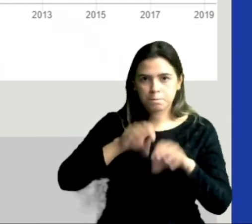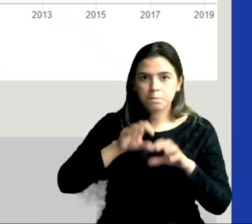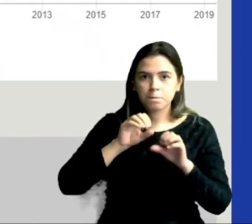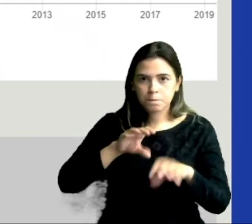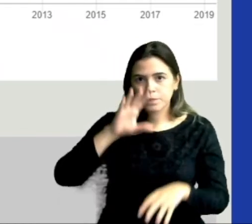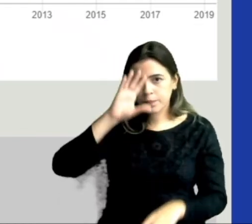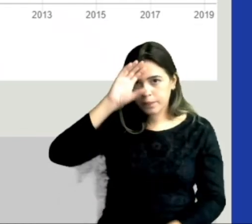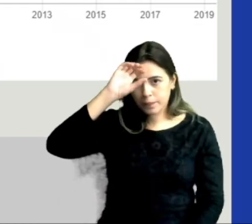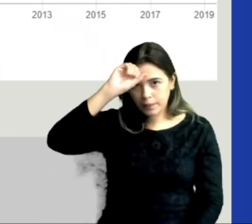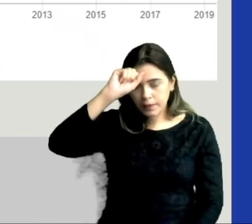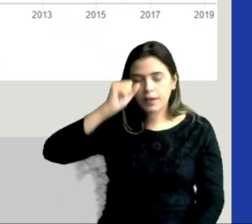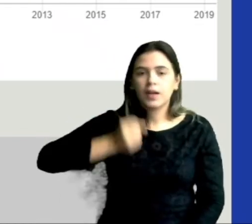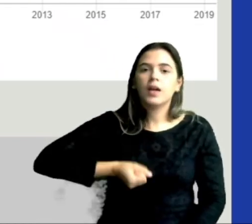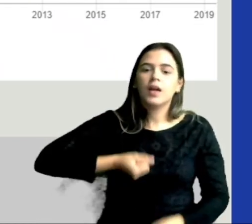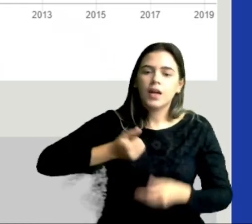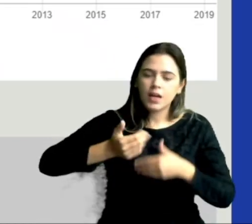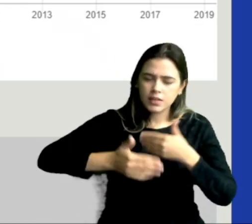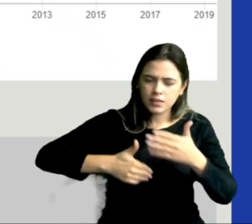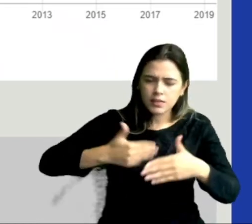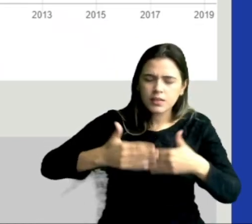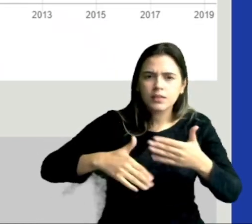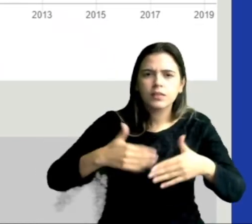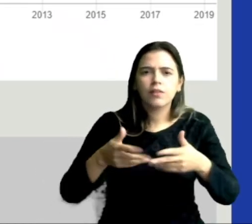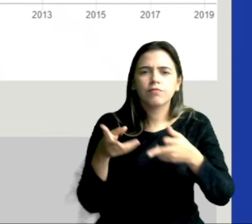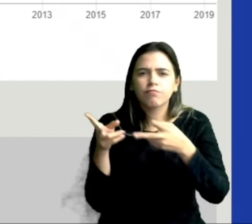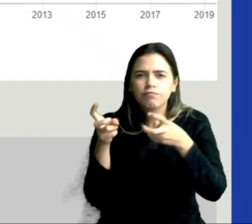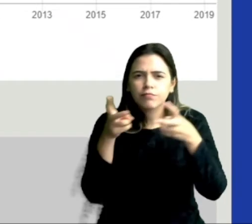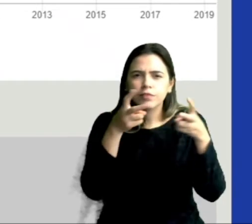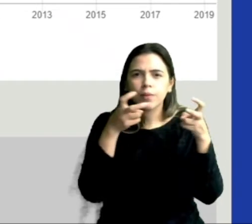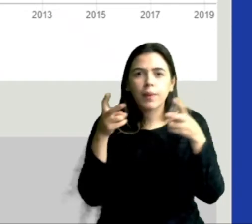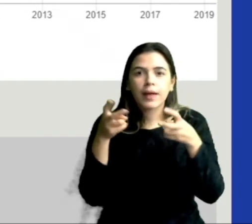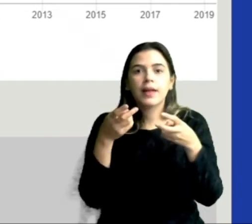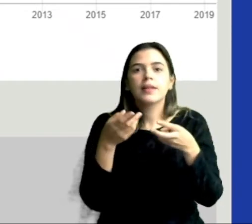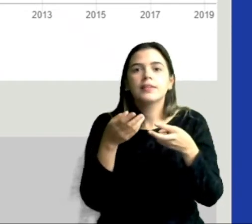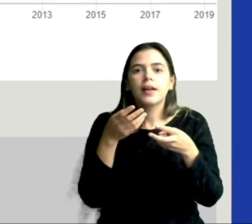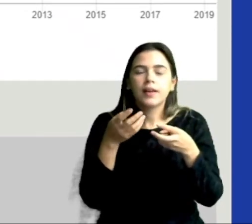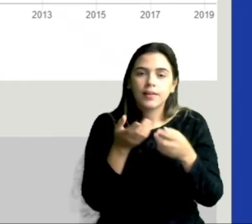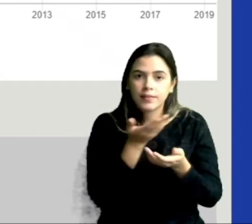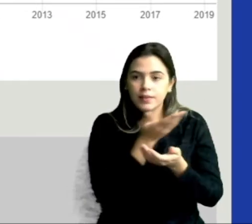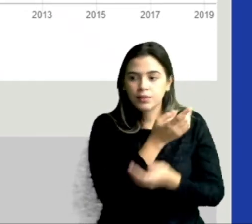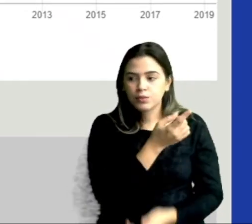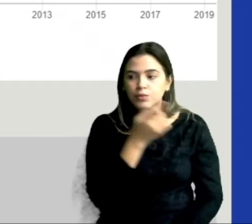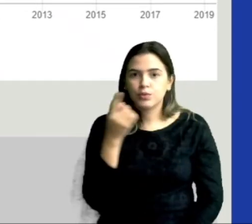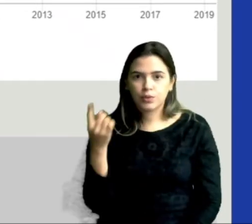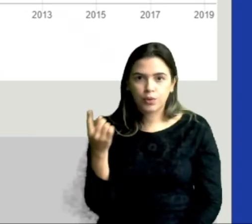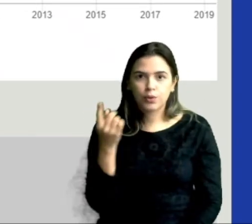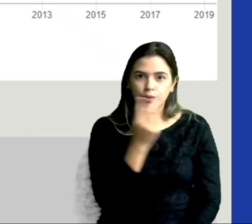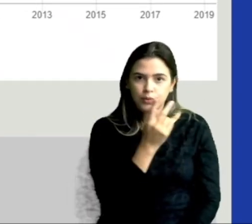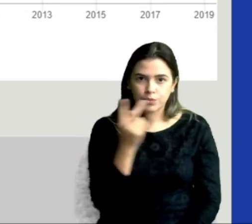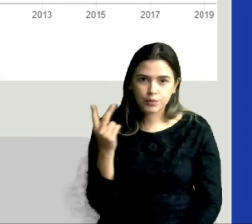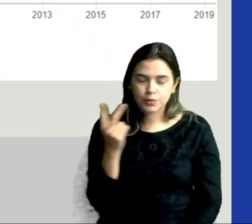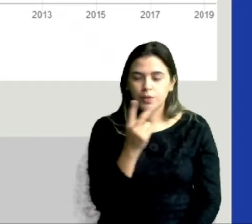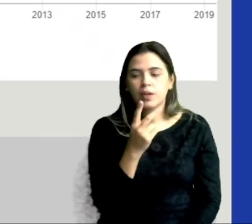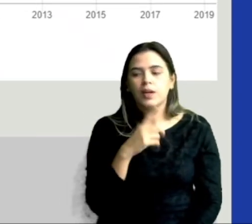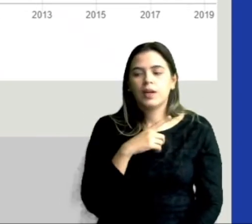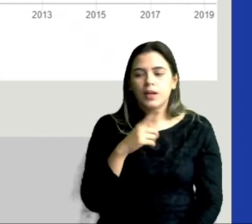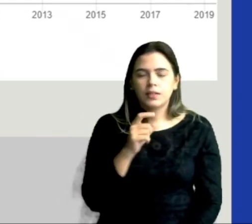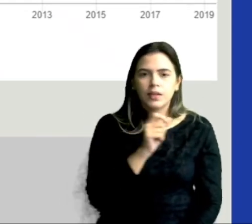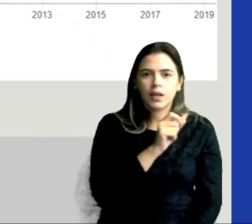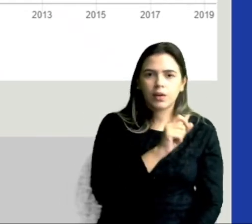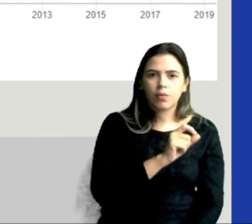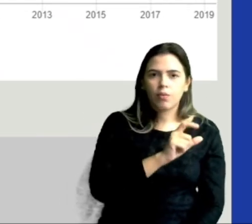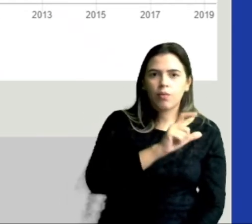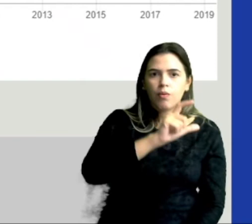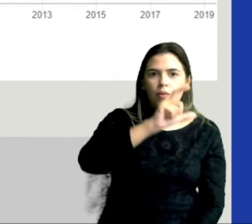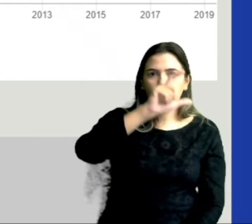né, esse avanço que a gente percebe no gráfico aqui dos dois, ó. O gráfico, ele tem uma crescente,